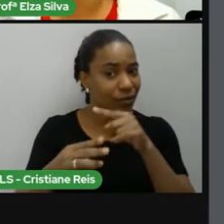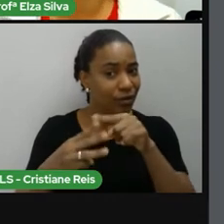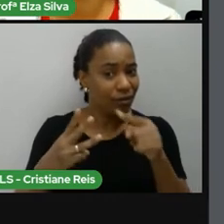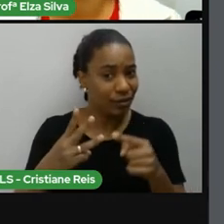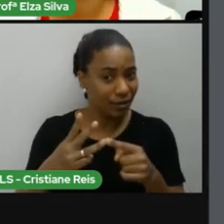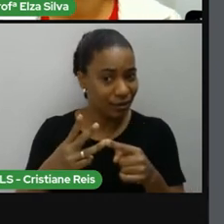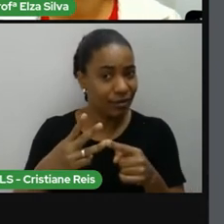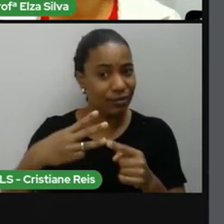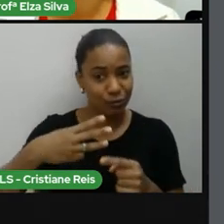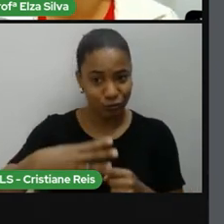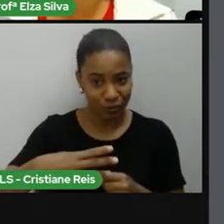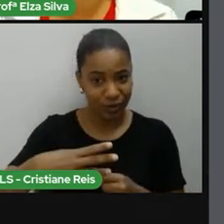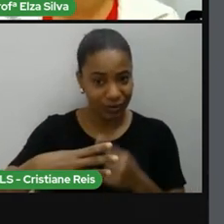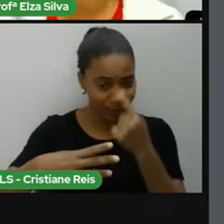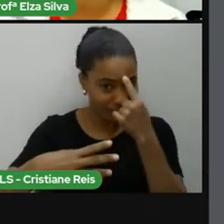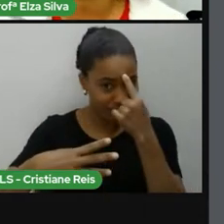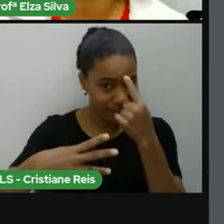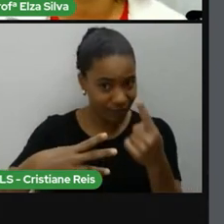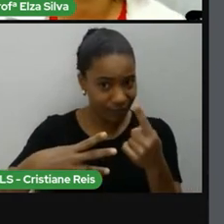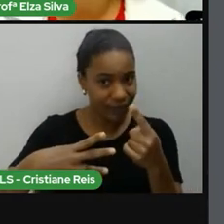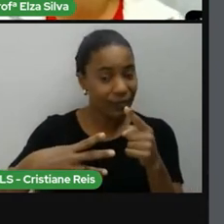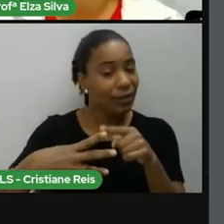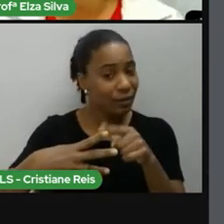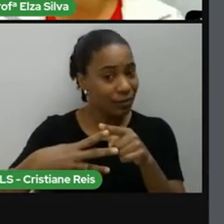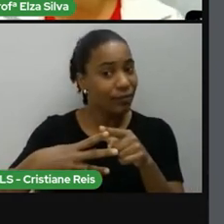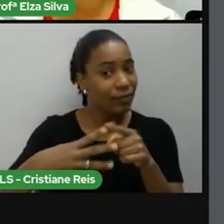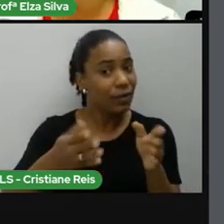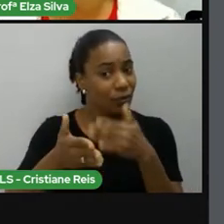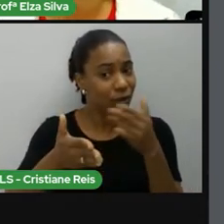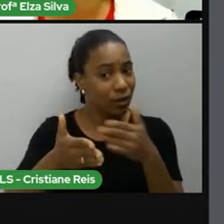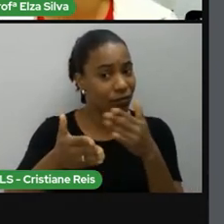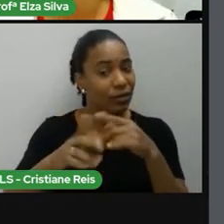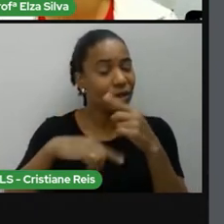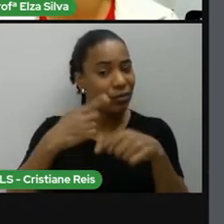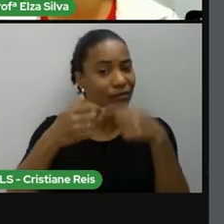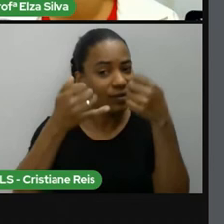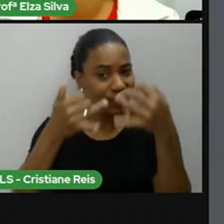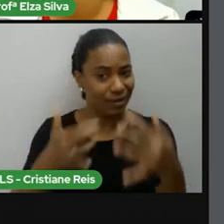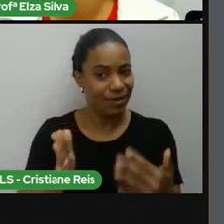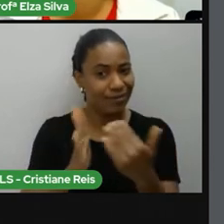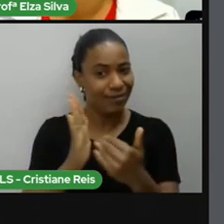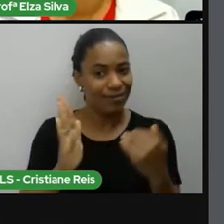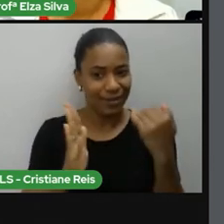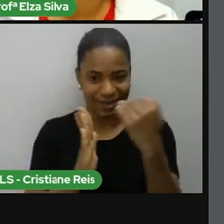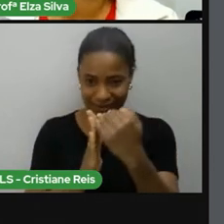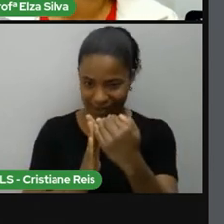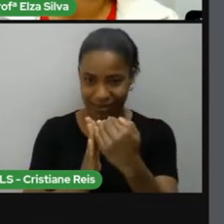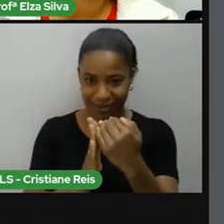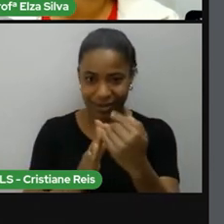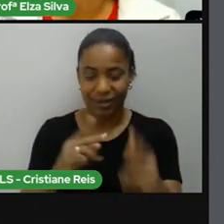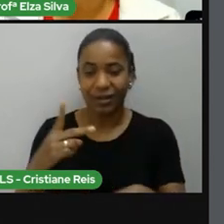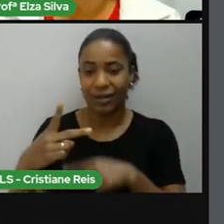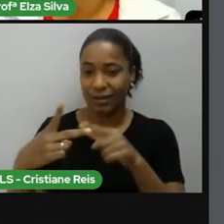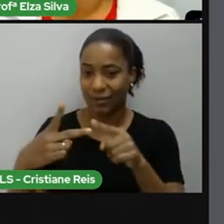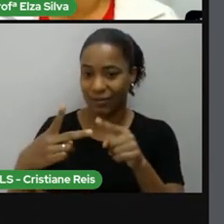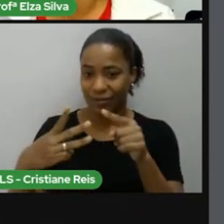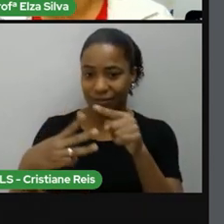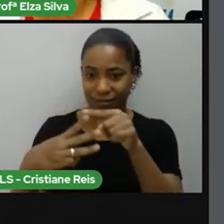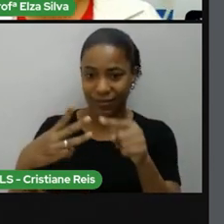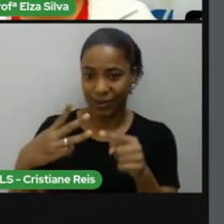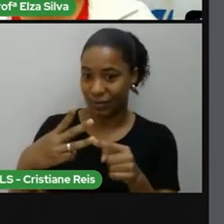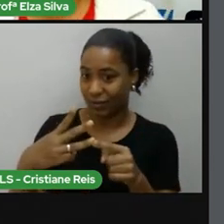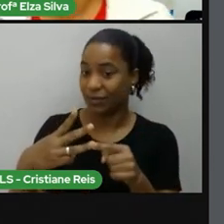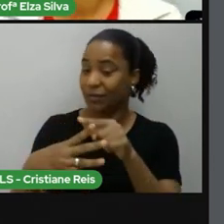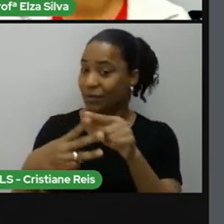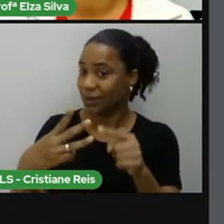The Blue East Eye, que eu gostaria de destacar, porque nós vamos conversar um pouco mais sobre ele, Sula, A Song of